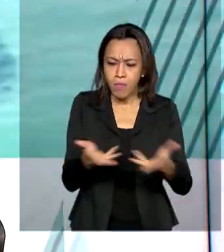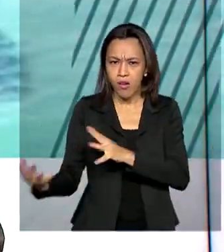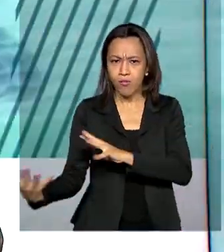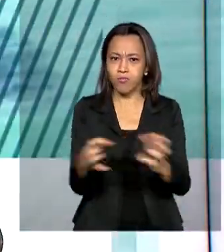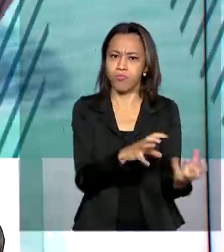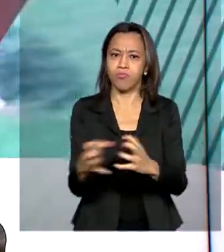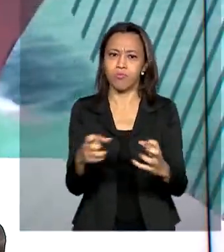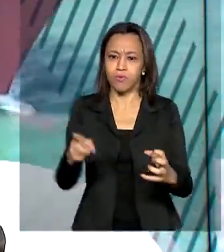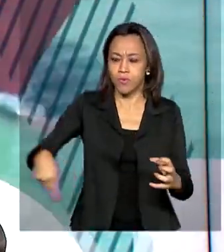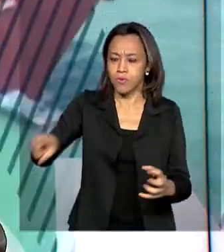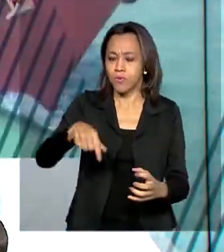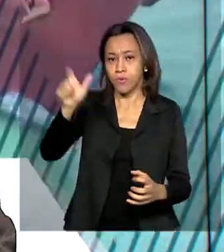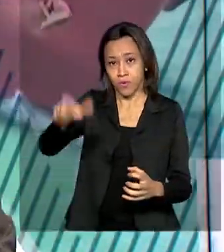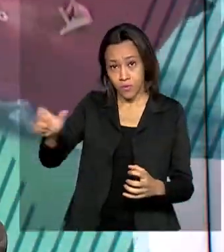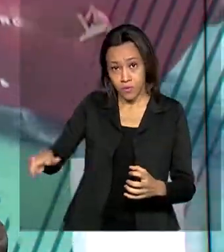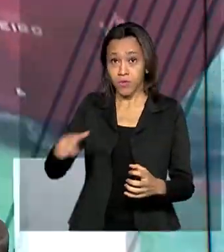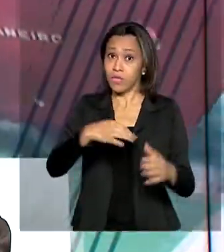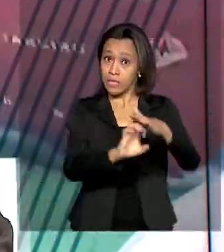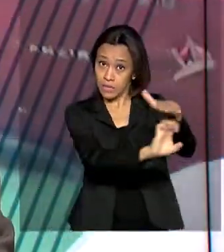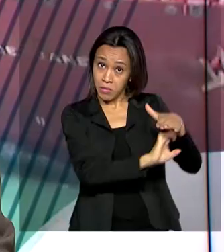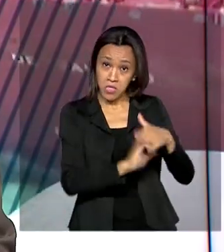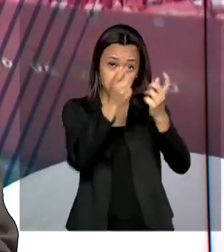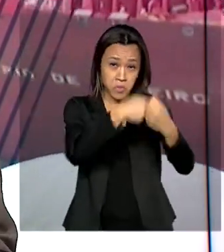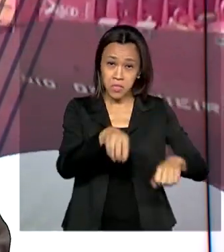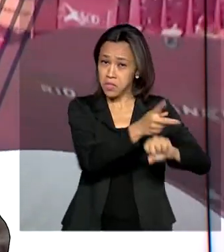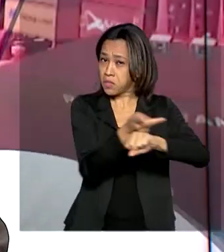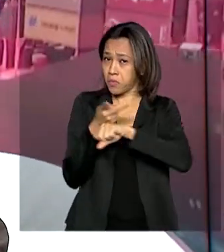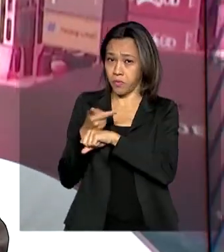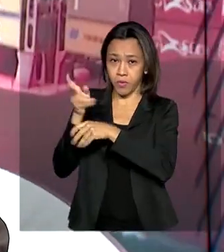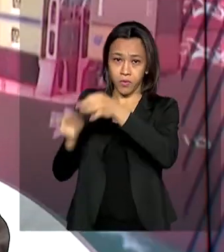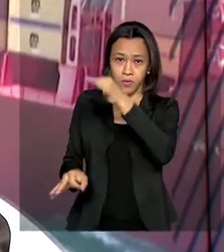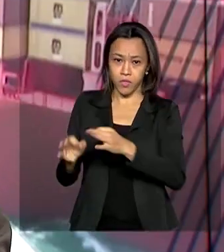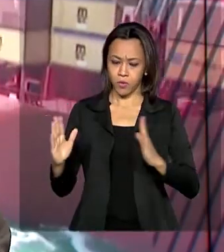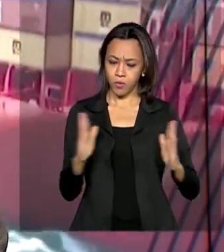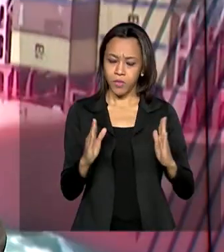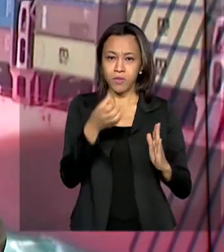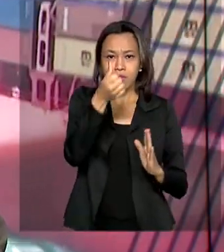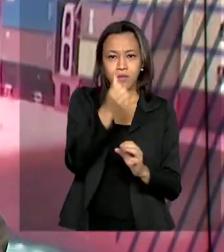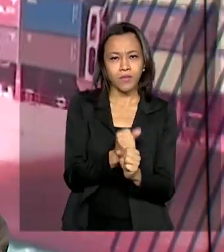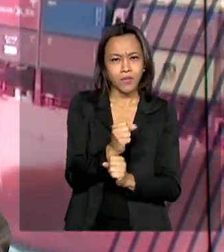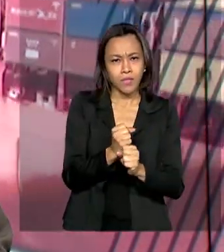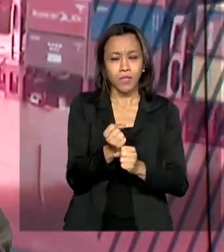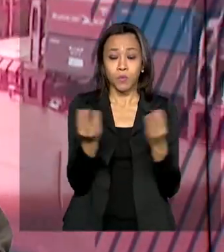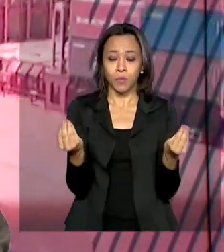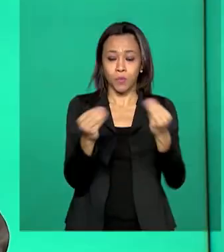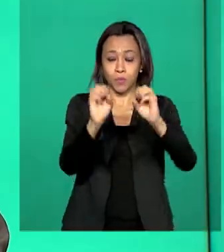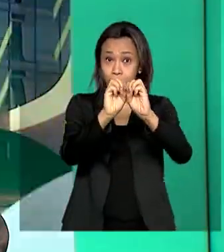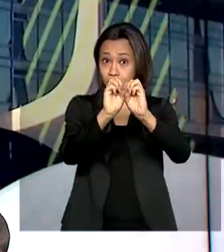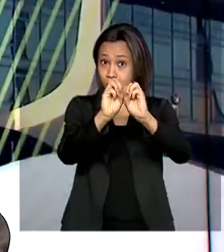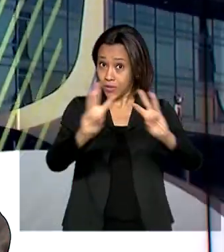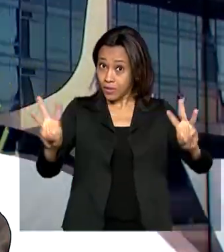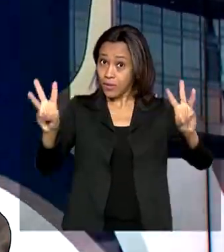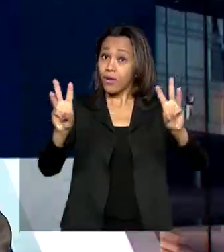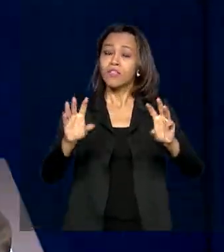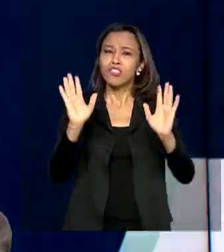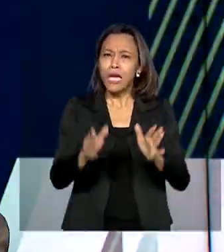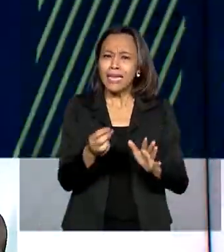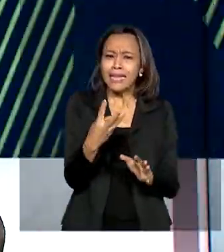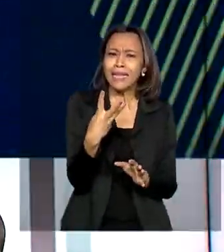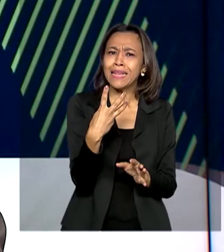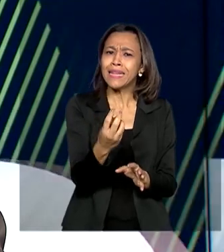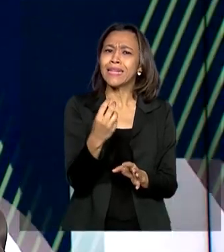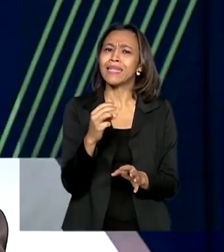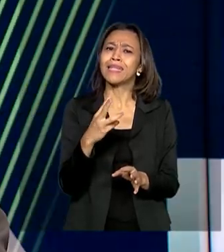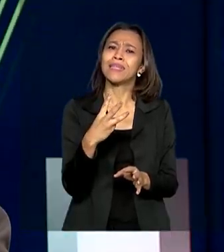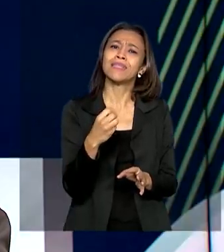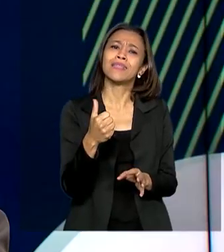relações de consumo sem precisar procurar a justiça. Em seis anos, o site já recebeu mais de 3 milhões de reclamações e tem